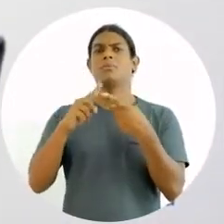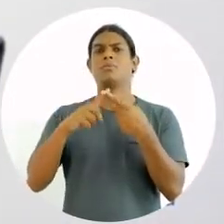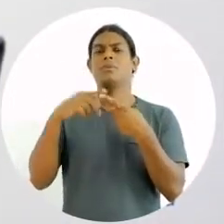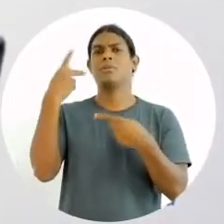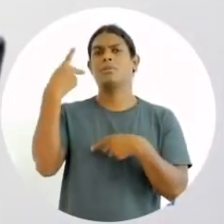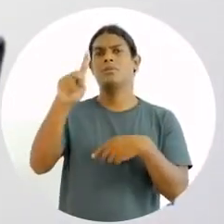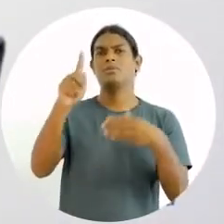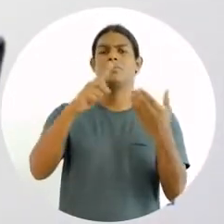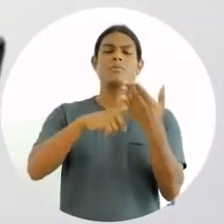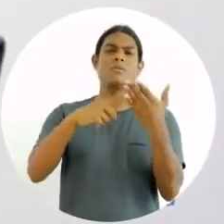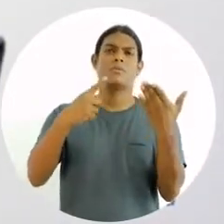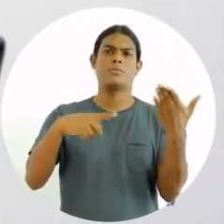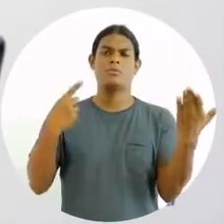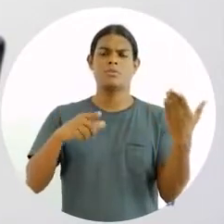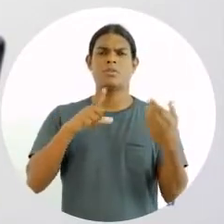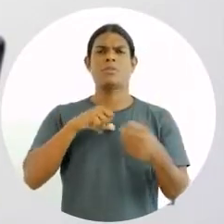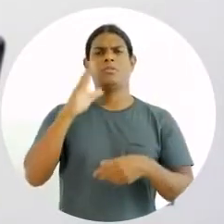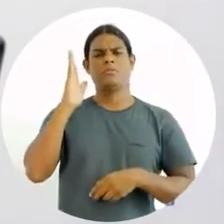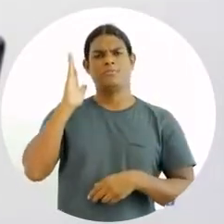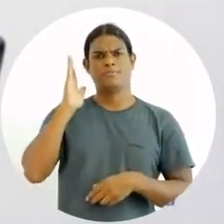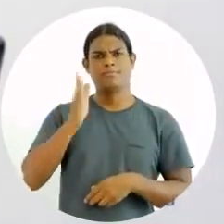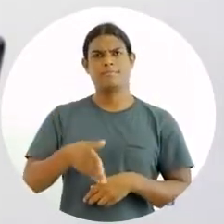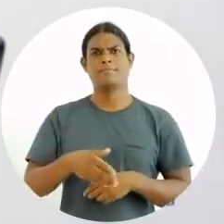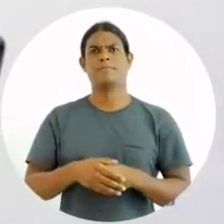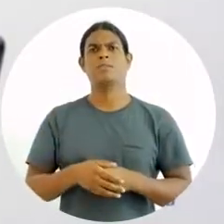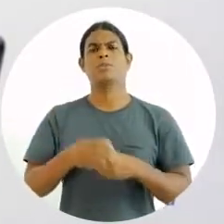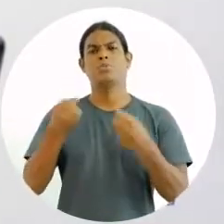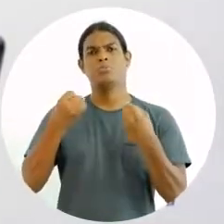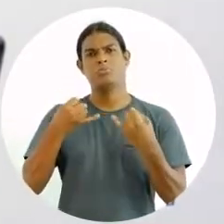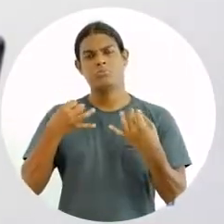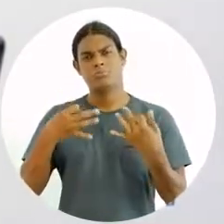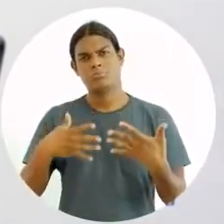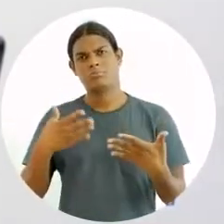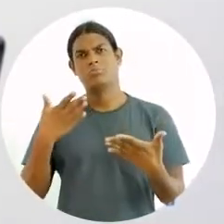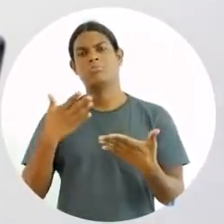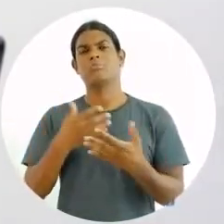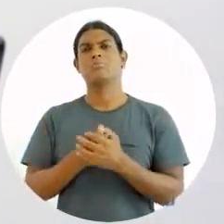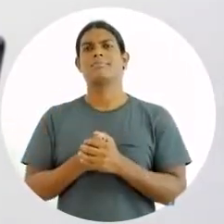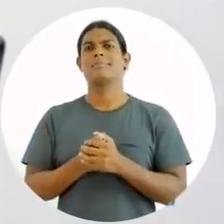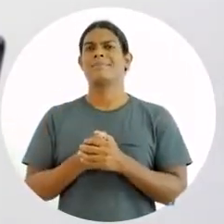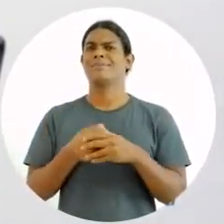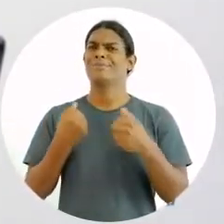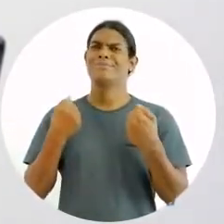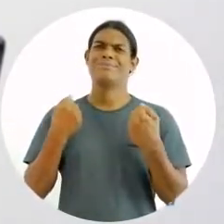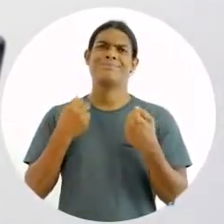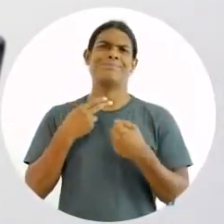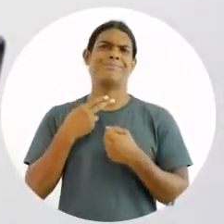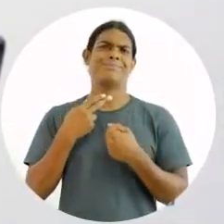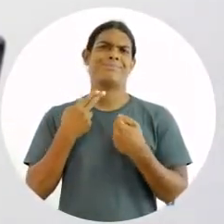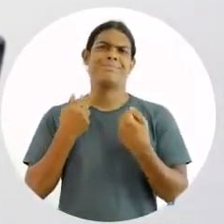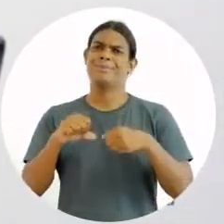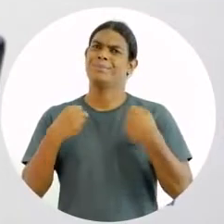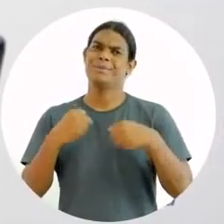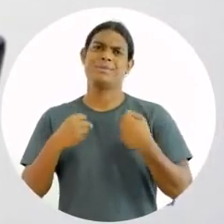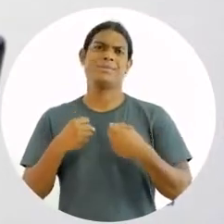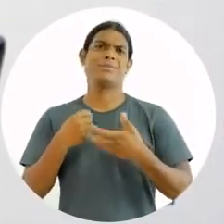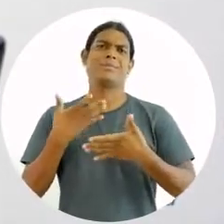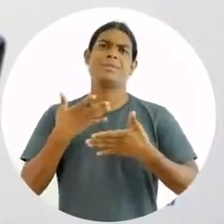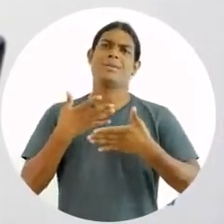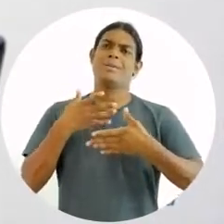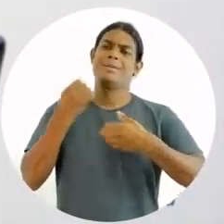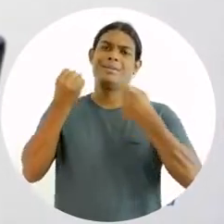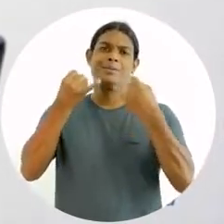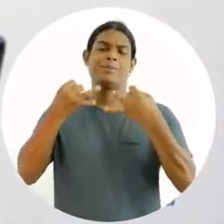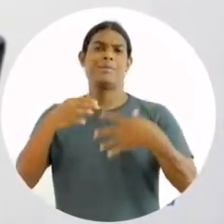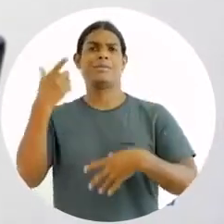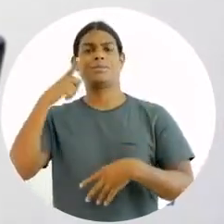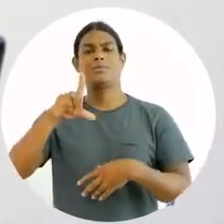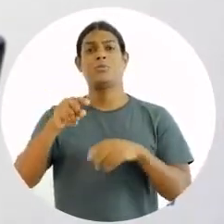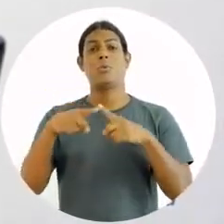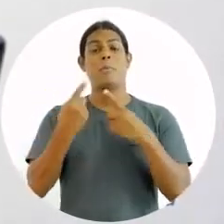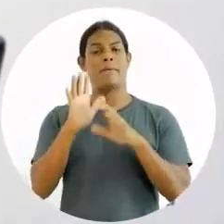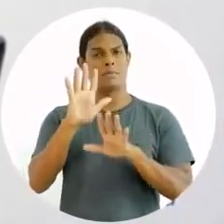atividades